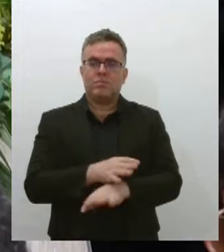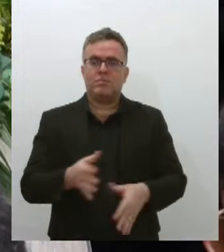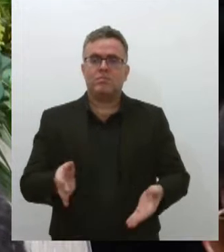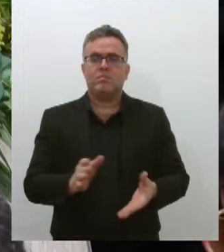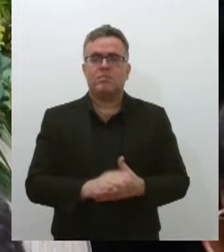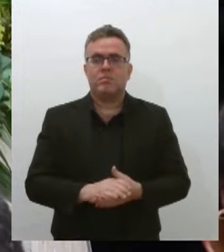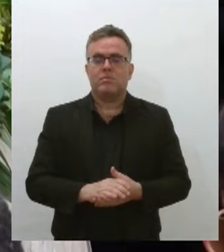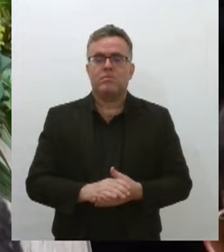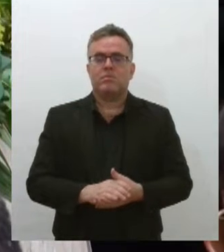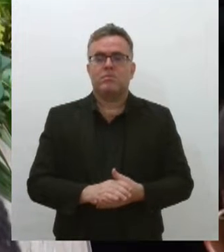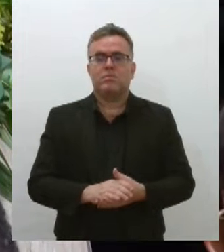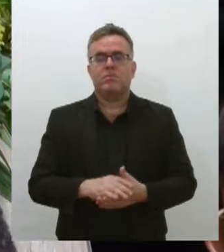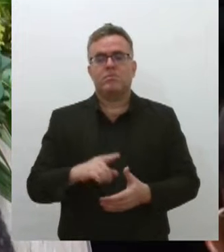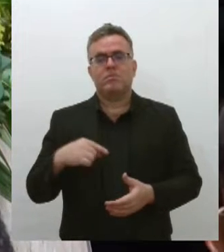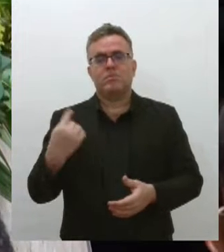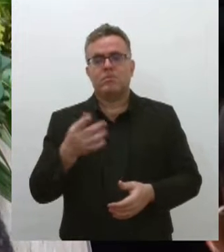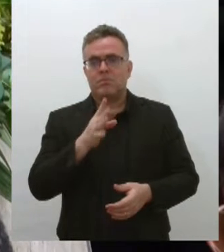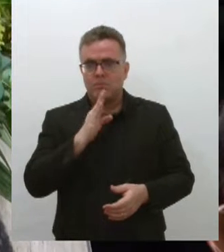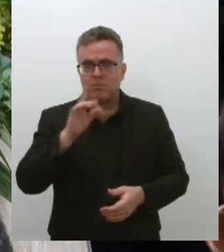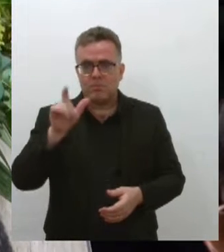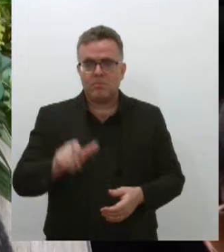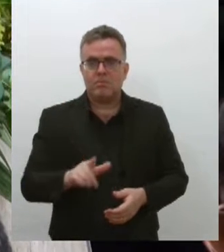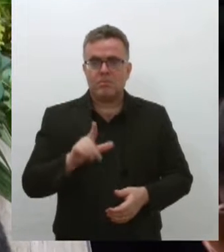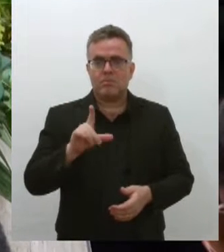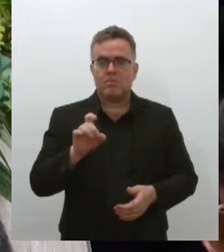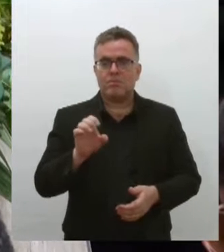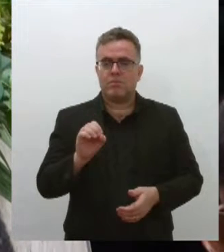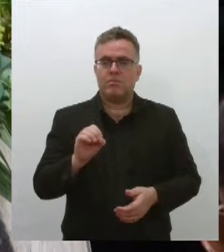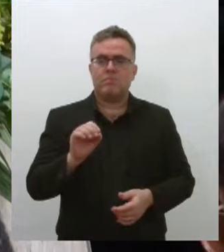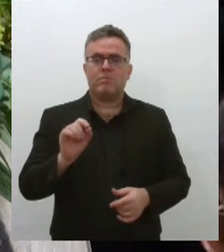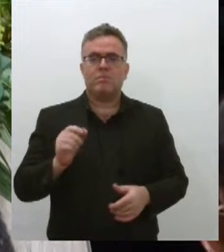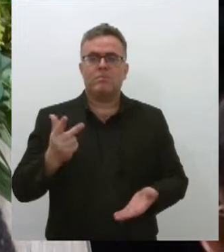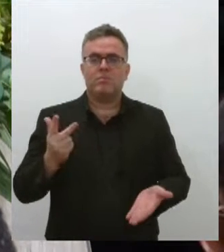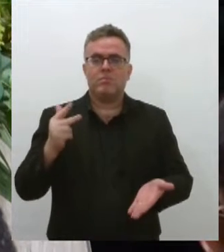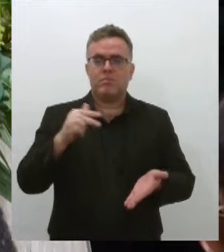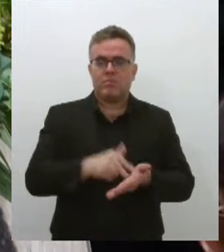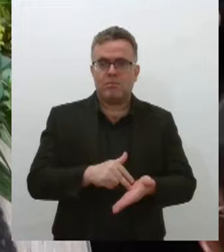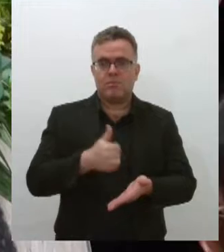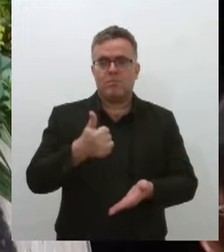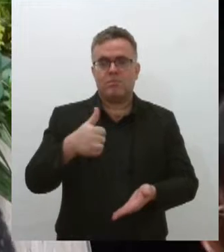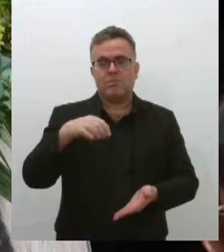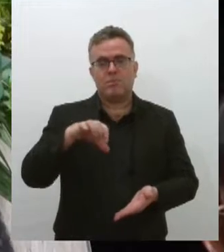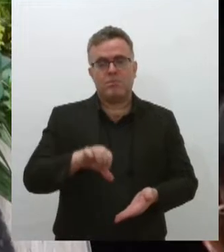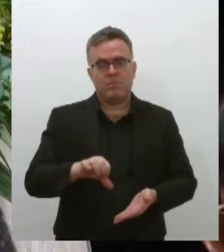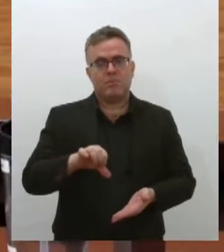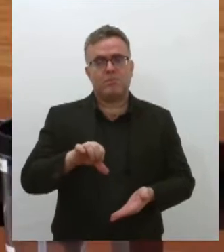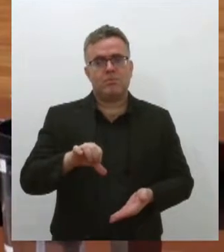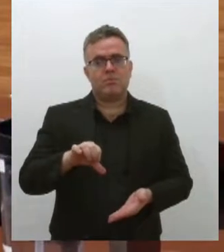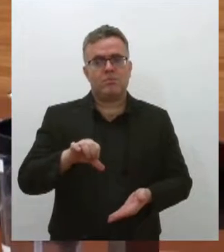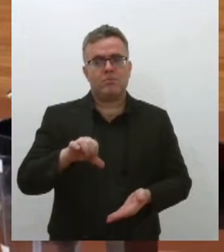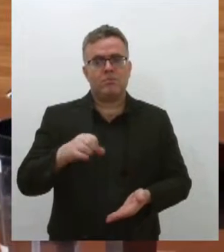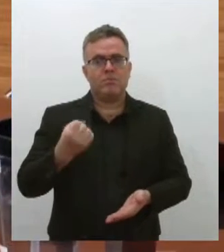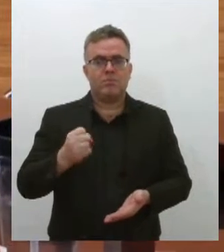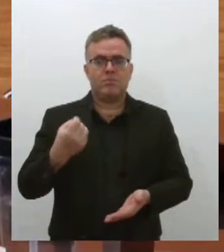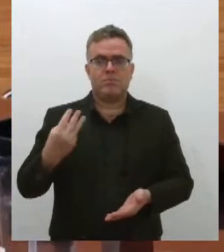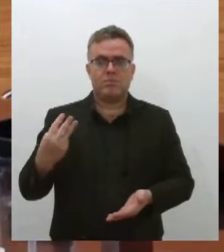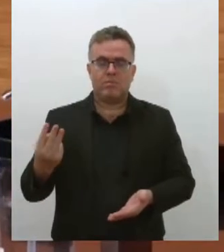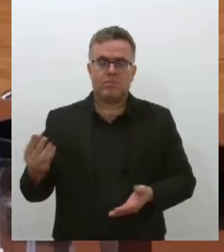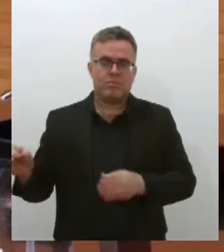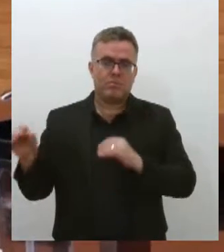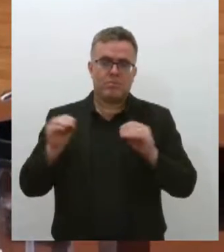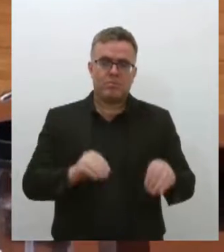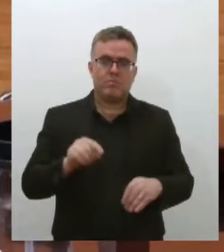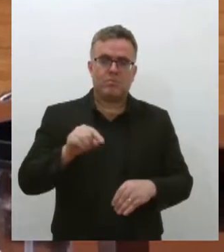mais conhecido como Léo Barros, veio para Sergipe em 1983. Porém,